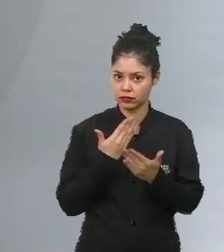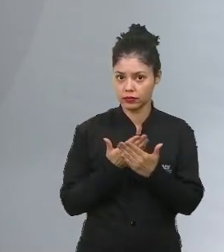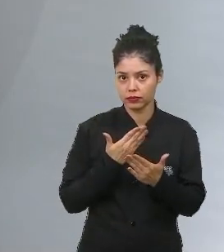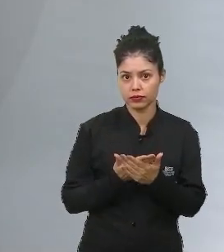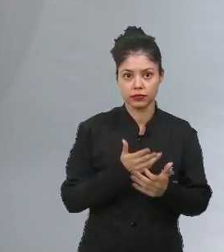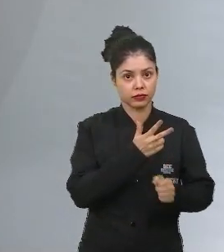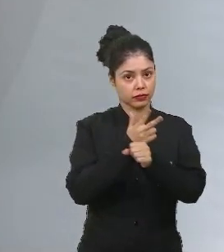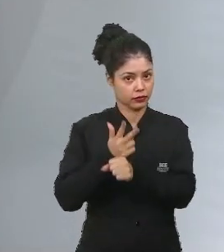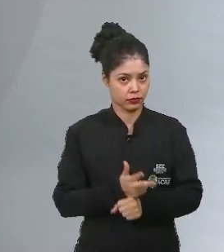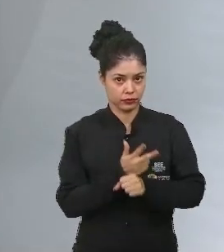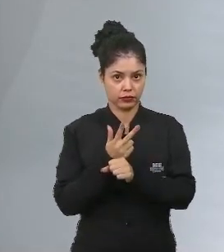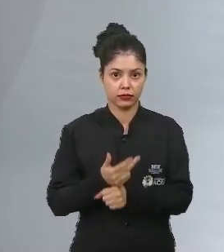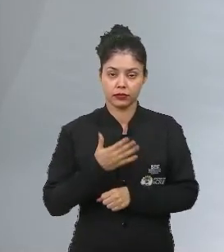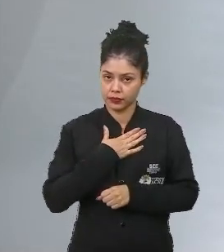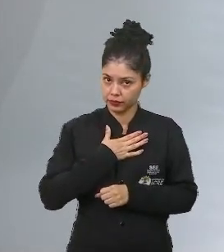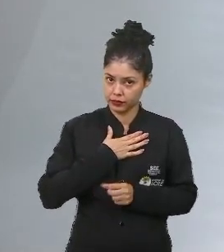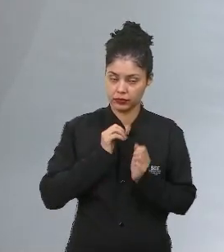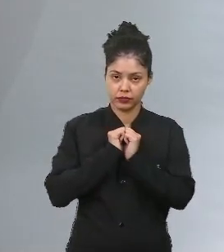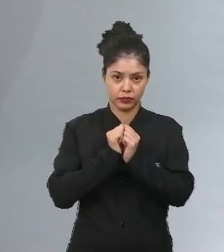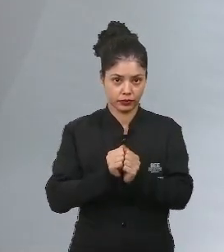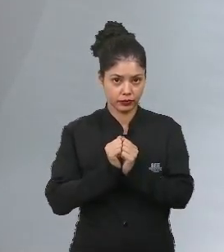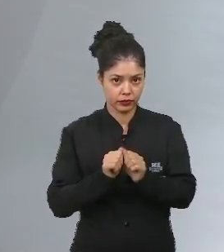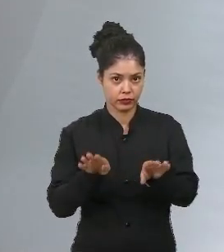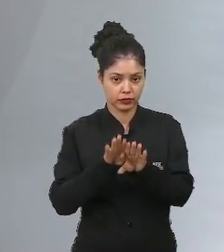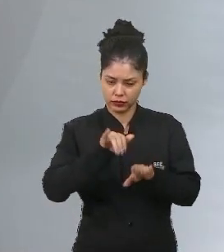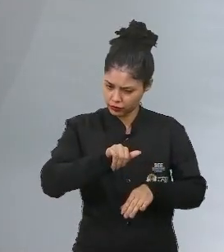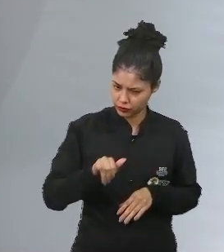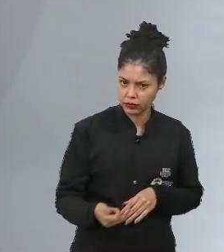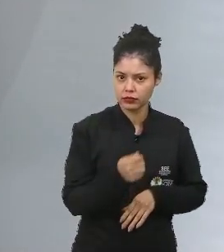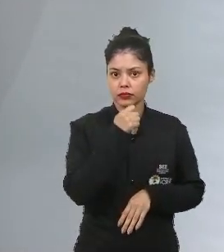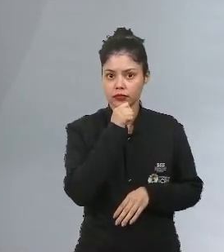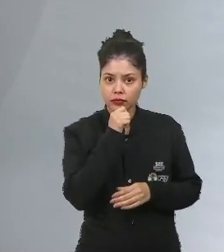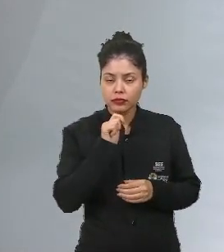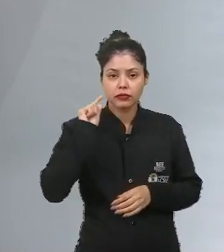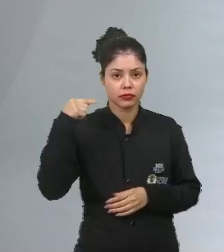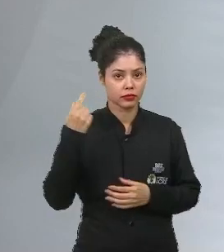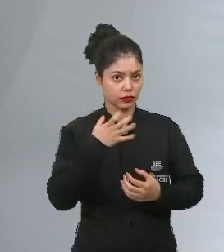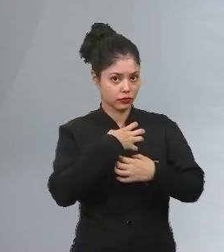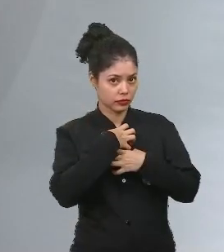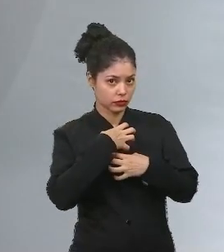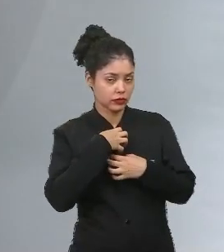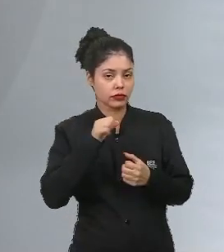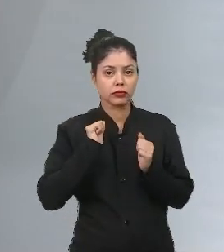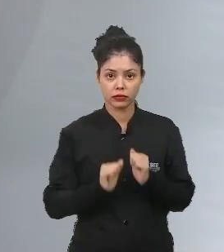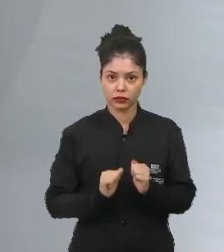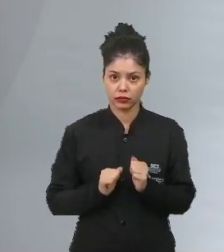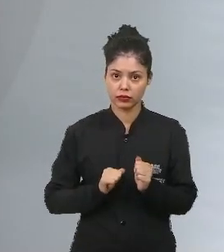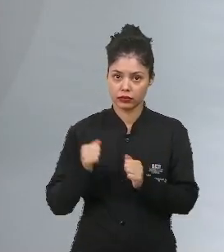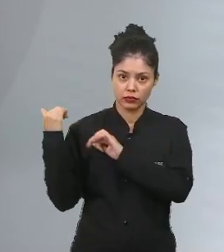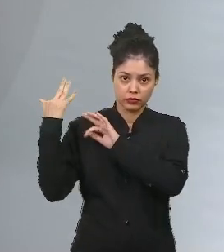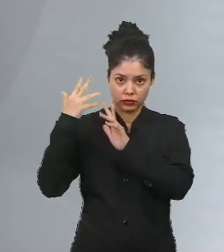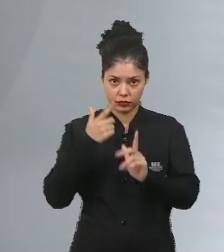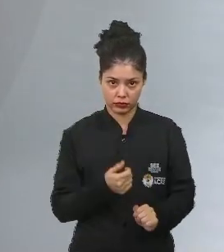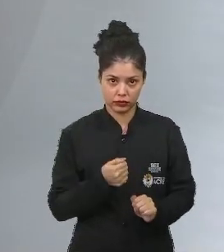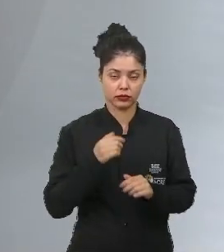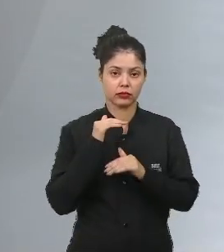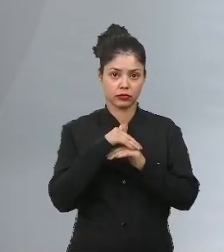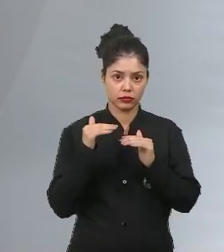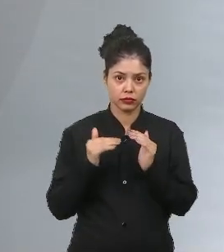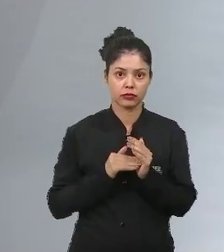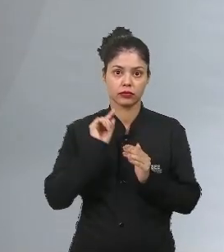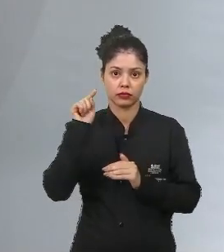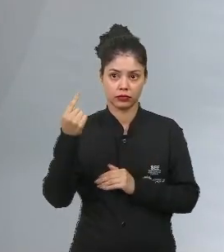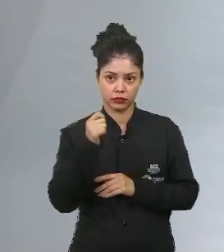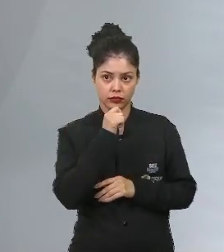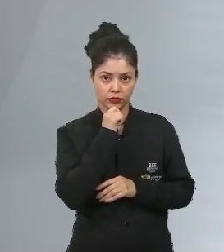gravadas sobre ecologia comigo e aí aproveitem aqueles momentos para poder revisar tudo que vocês ainda